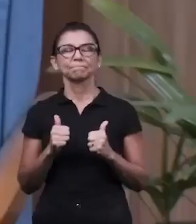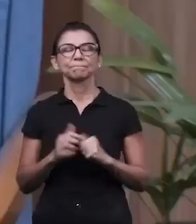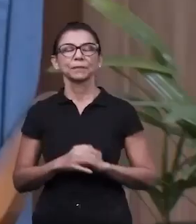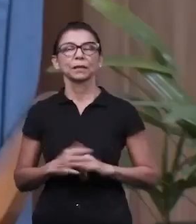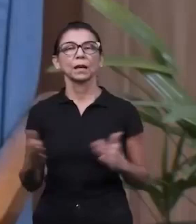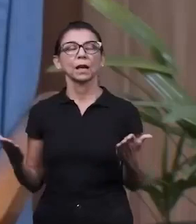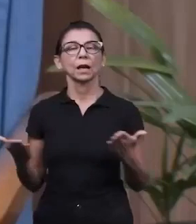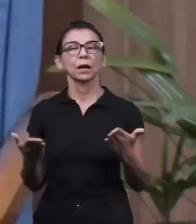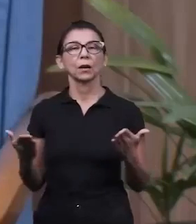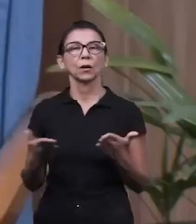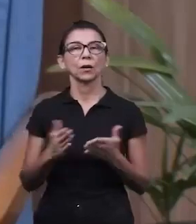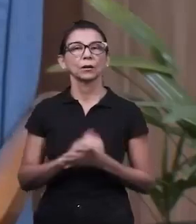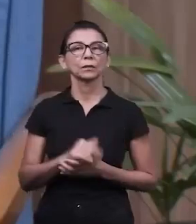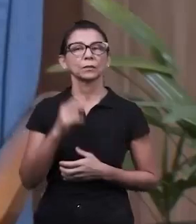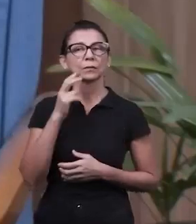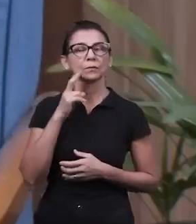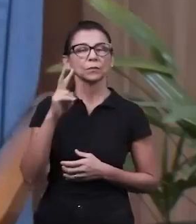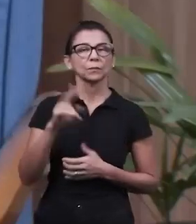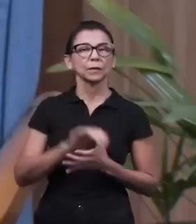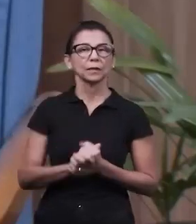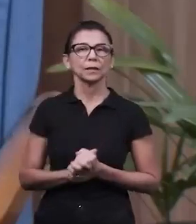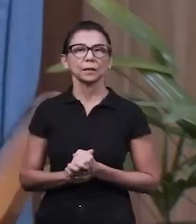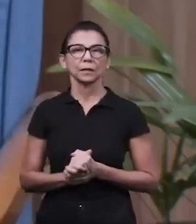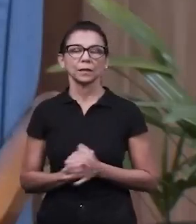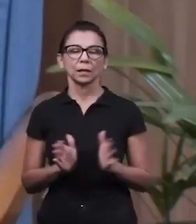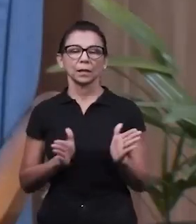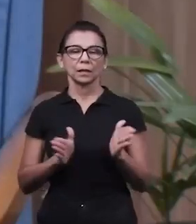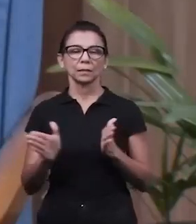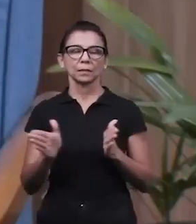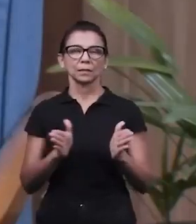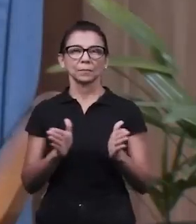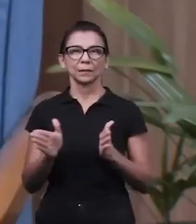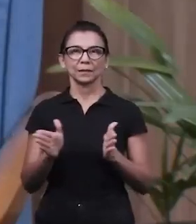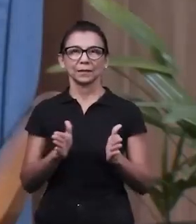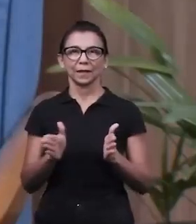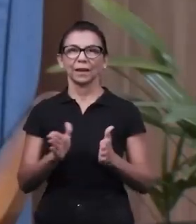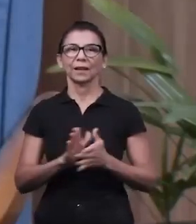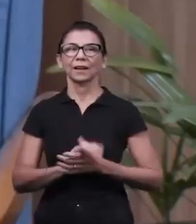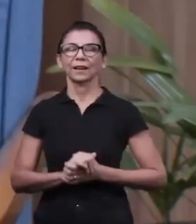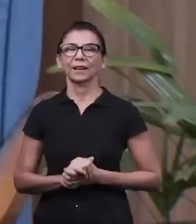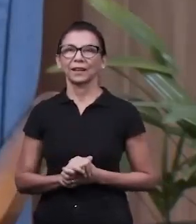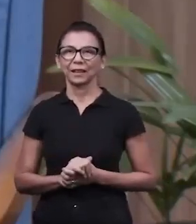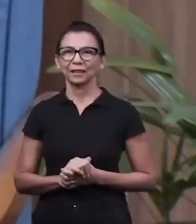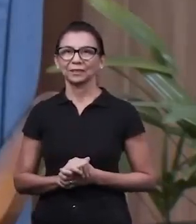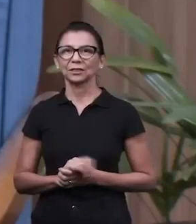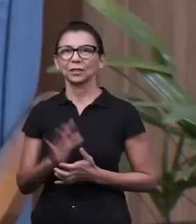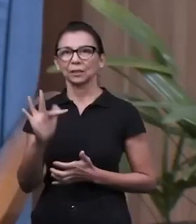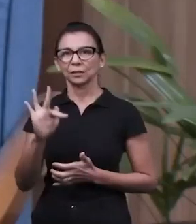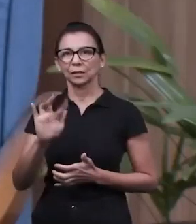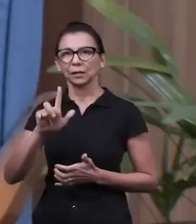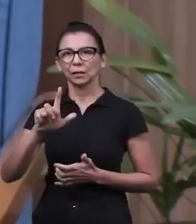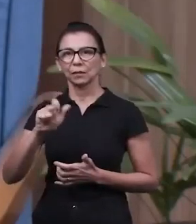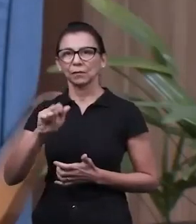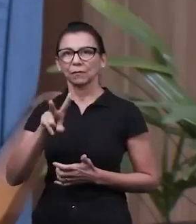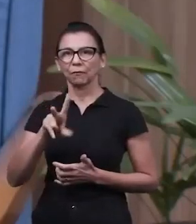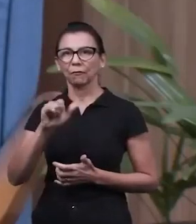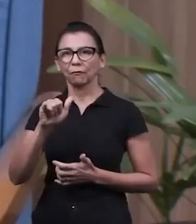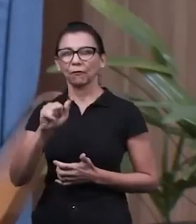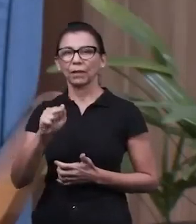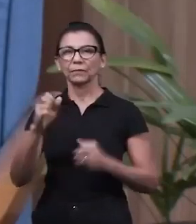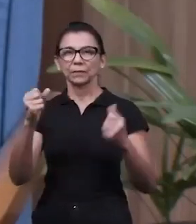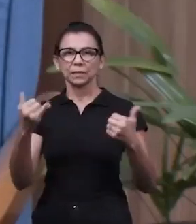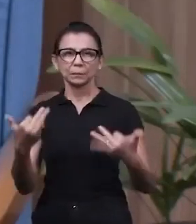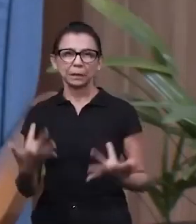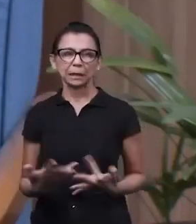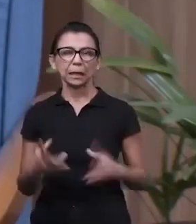E agora a gente assiste ao quadro Acessibilidade, onde a nossa irmã Flávia Espanguero vai